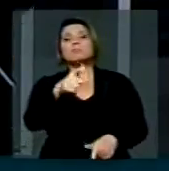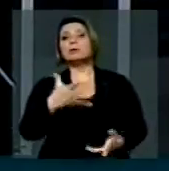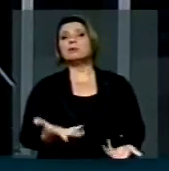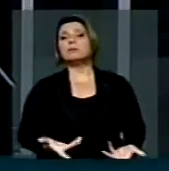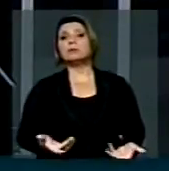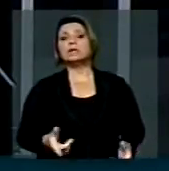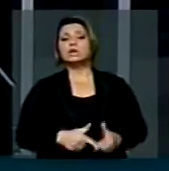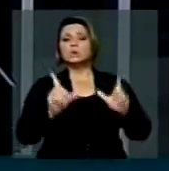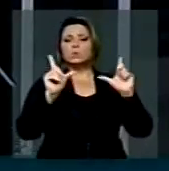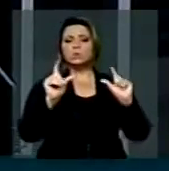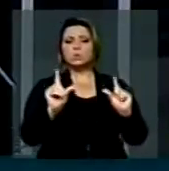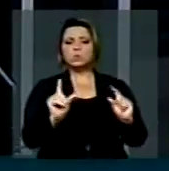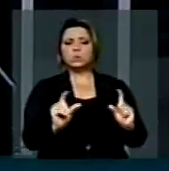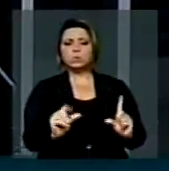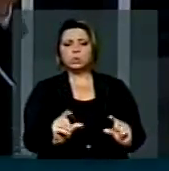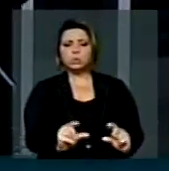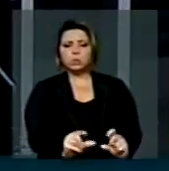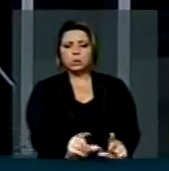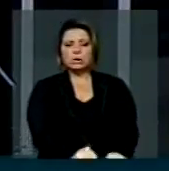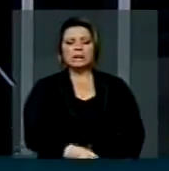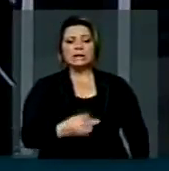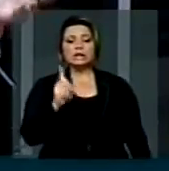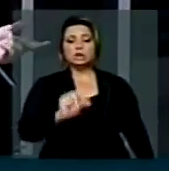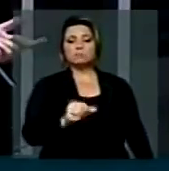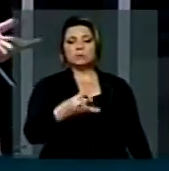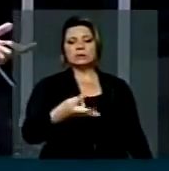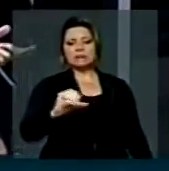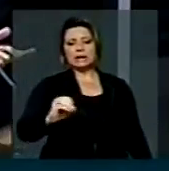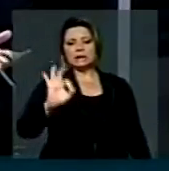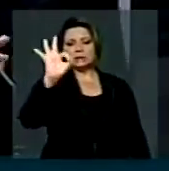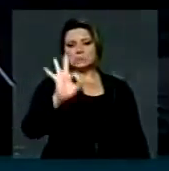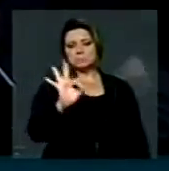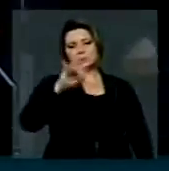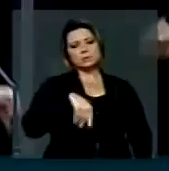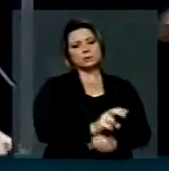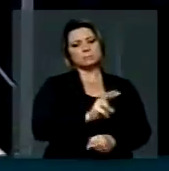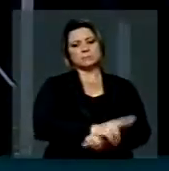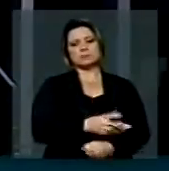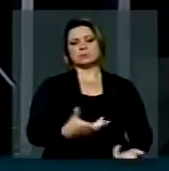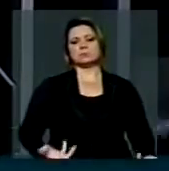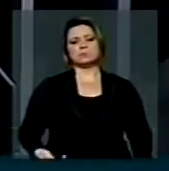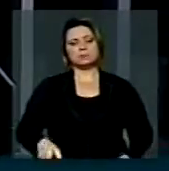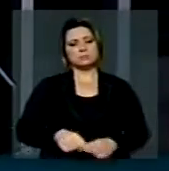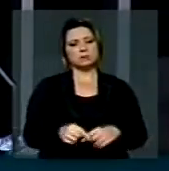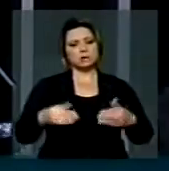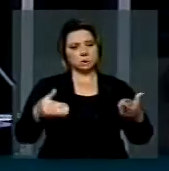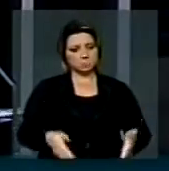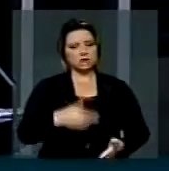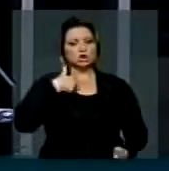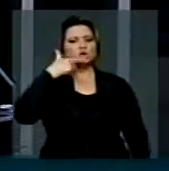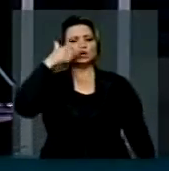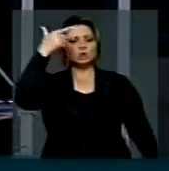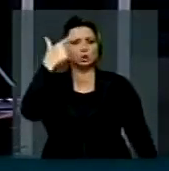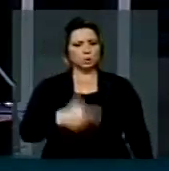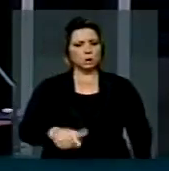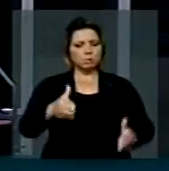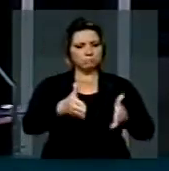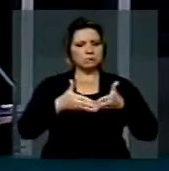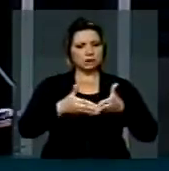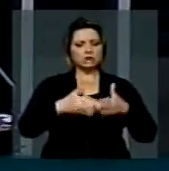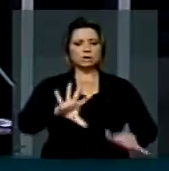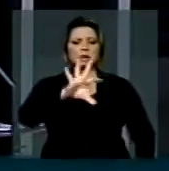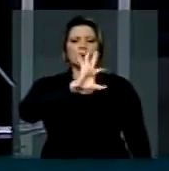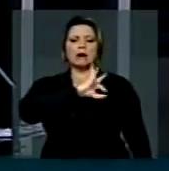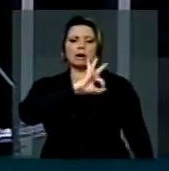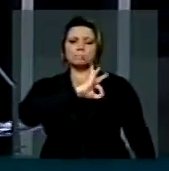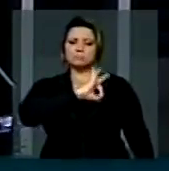Federal diminuindo em 30% nesta área estratégica de fronteira. Por isso, Sr. Presidente, venho aqui para mais uma vez dizer, a Polícia